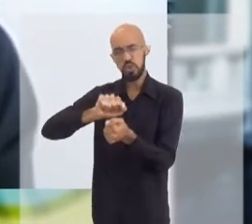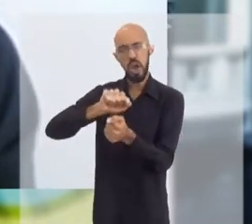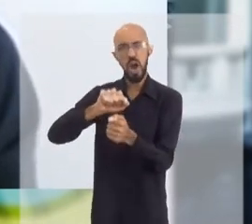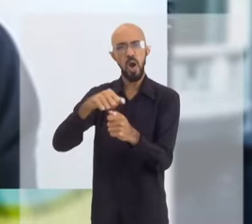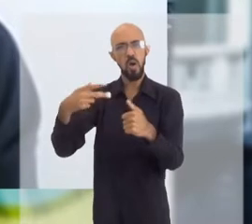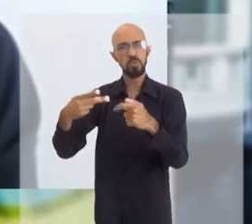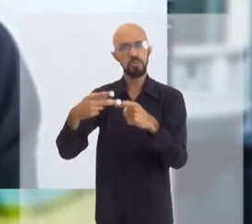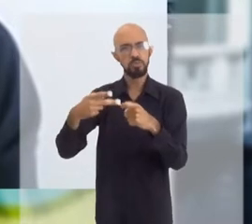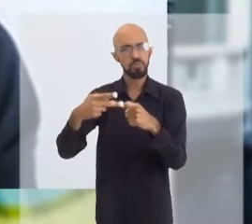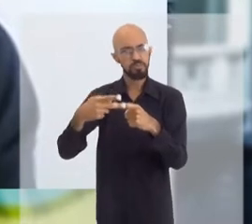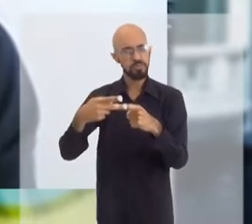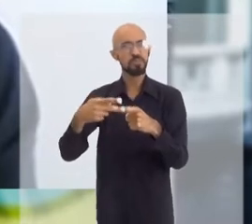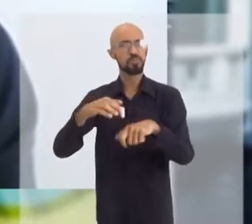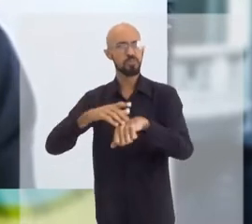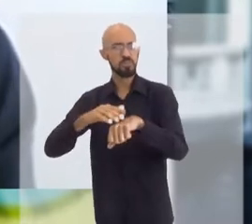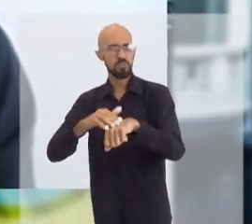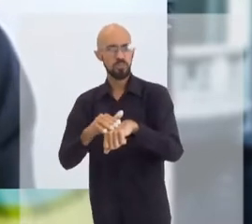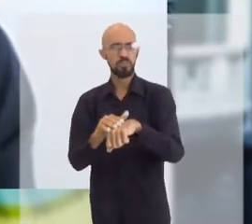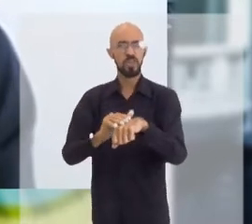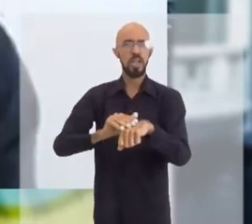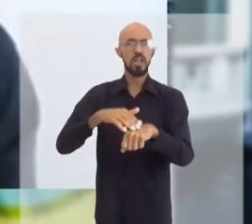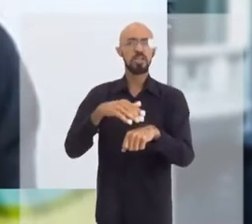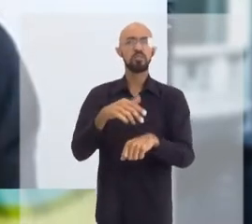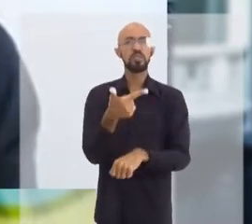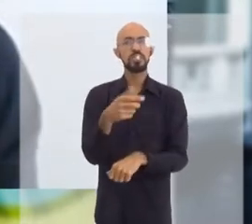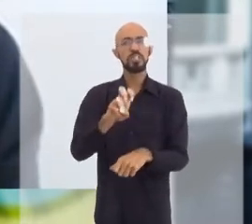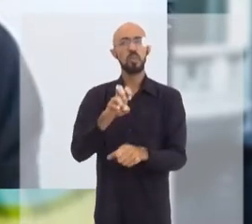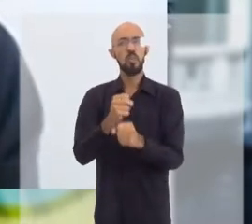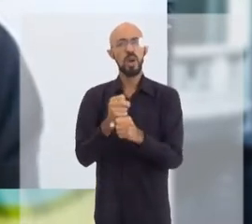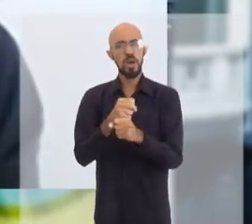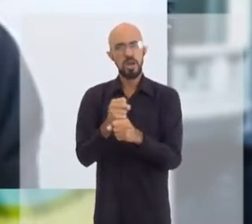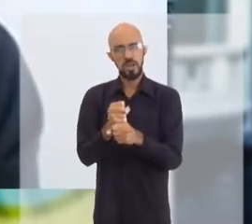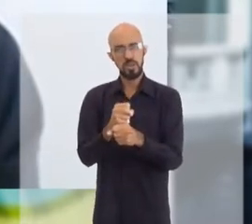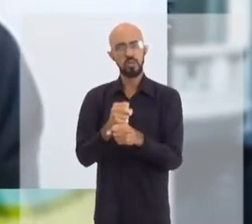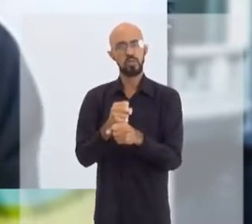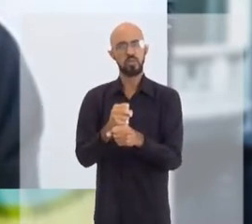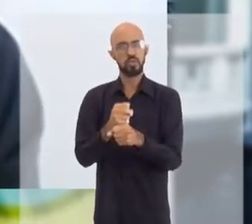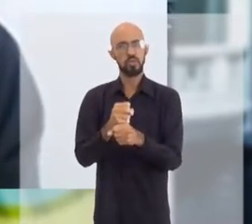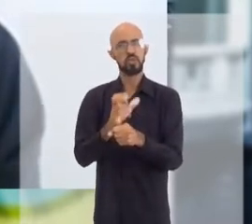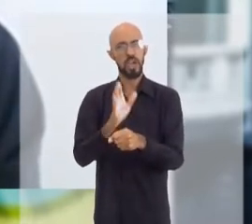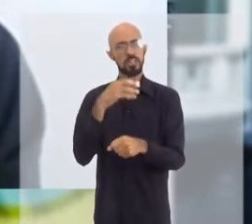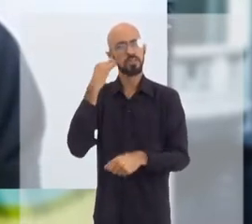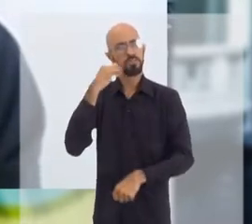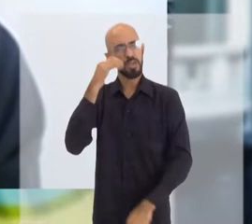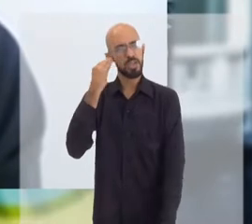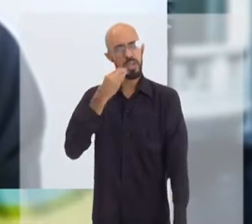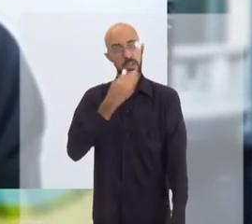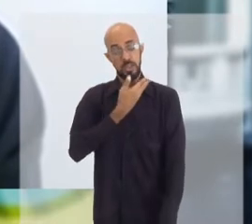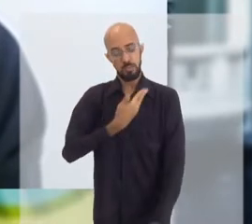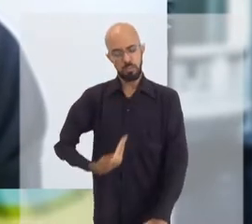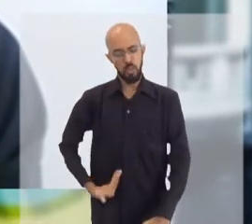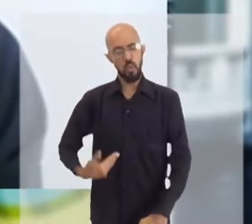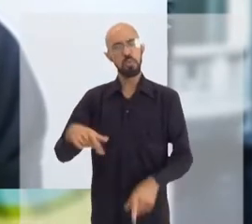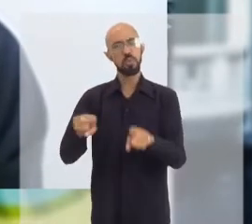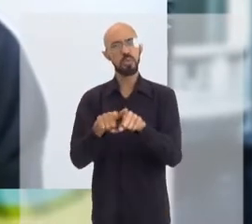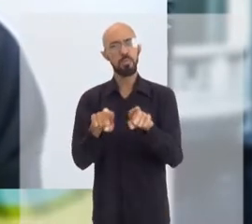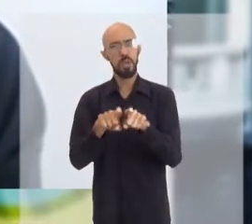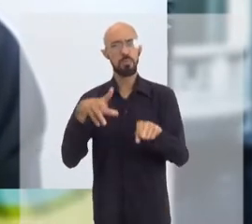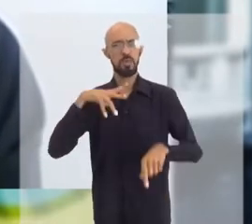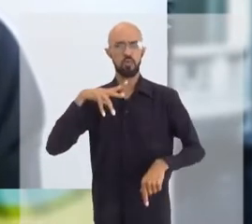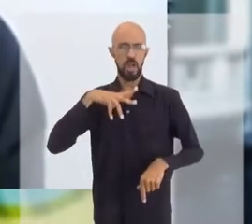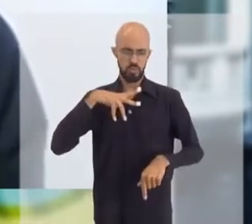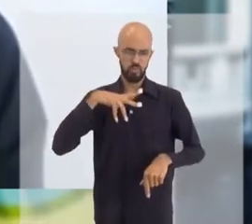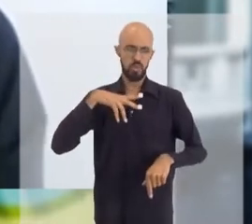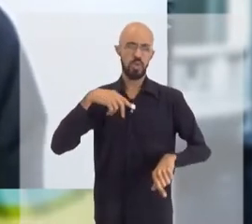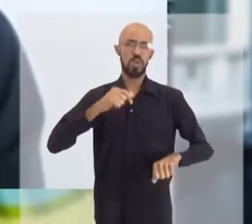também. Ou seja, 25 anos dedicado às imunizações no setor público, no setor privado, e obviamente